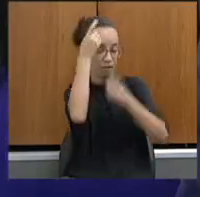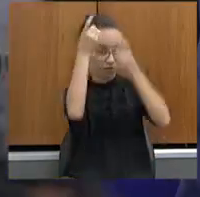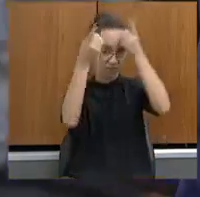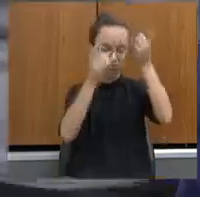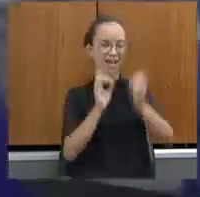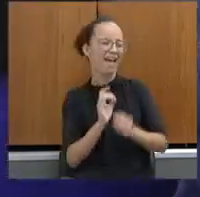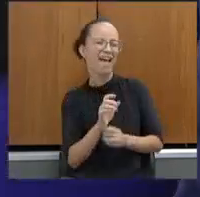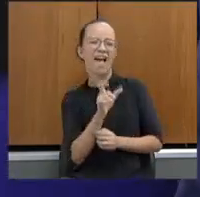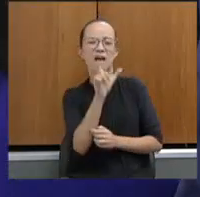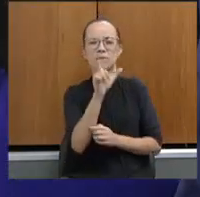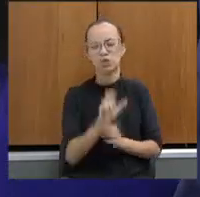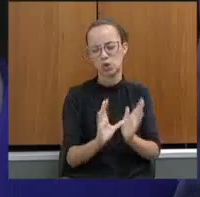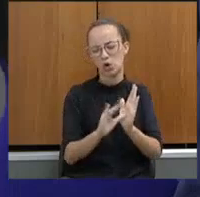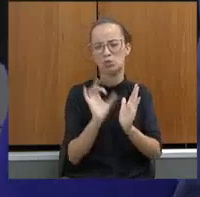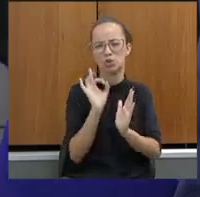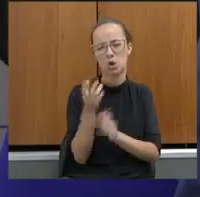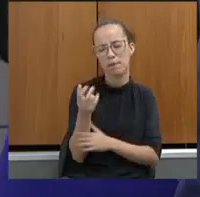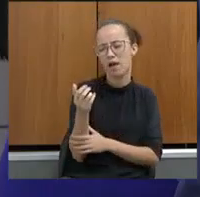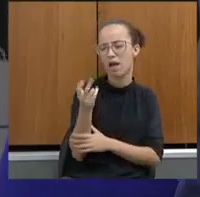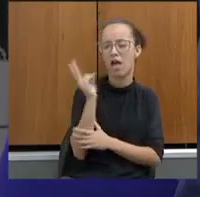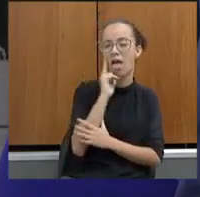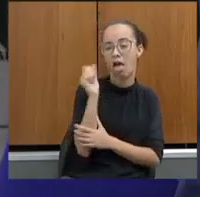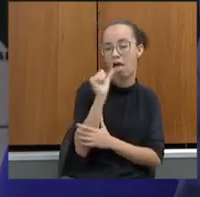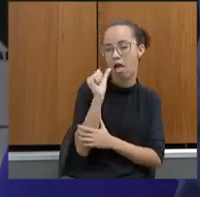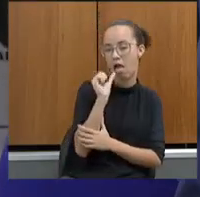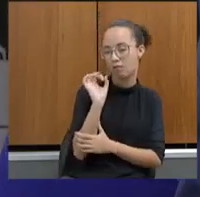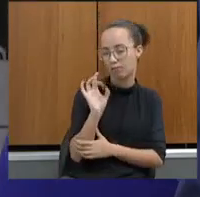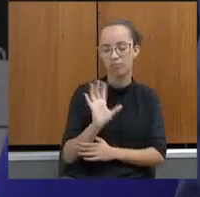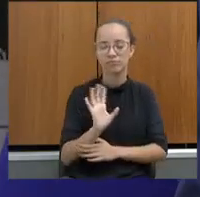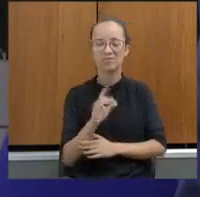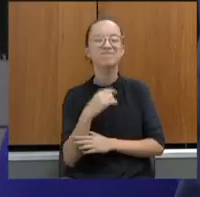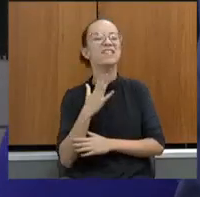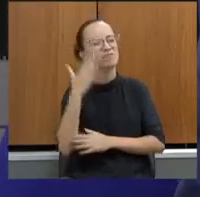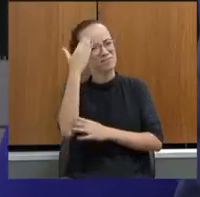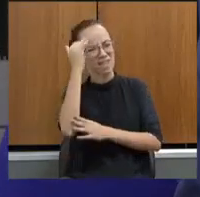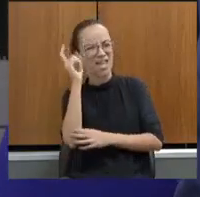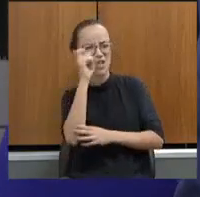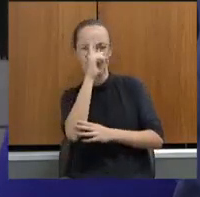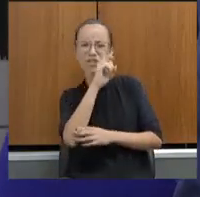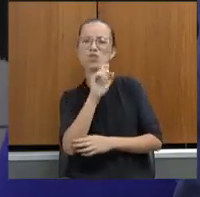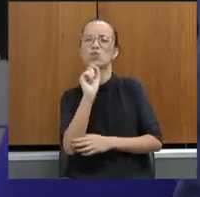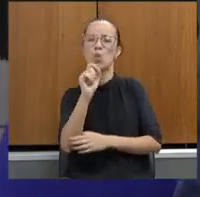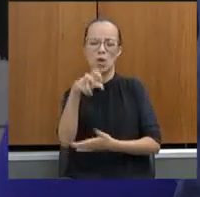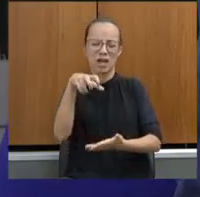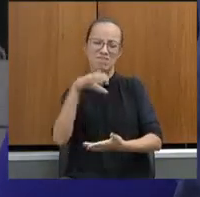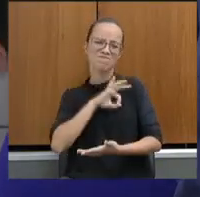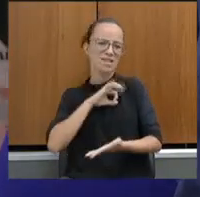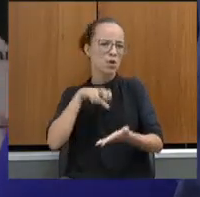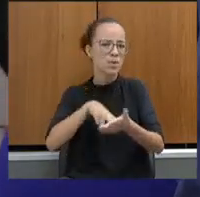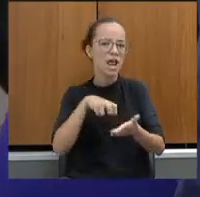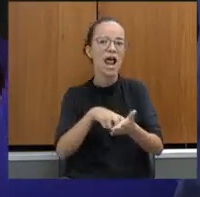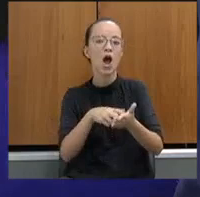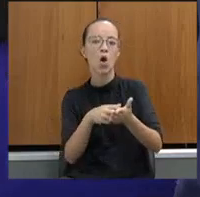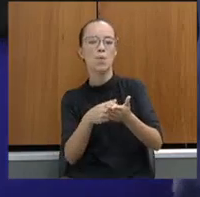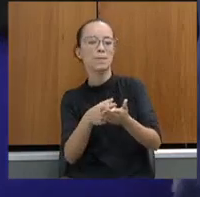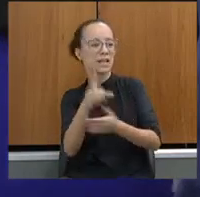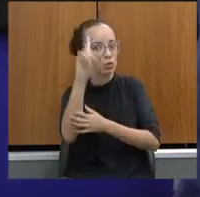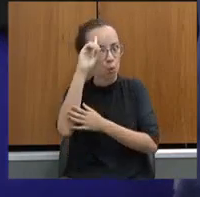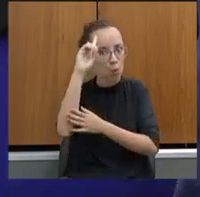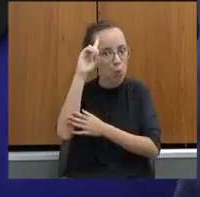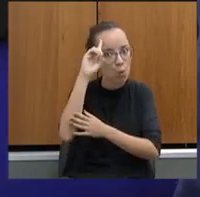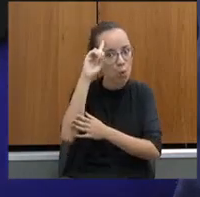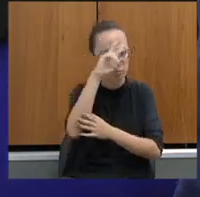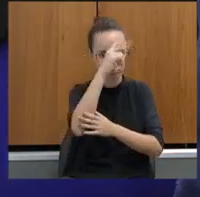rouba só para tomar uma cervejinha, mas a gente sabe a dificuldade que a policial penal está lidando com os criminosos na ponta da linha.